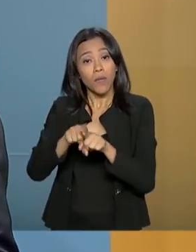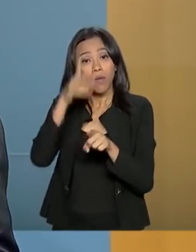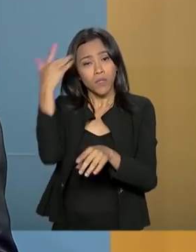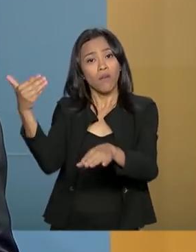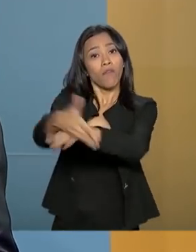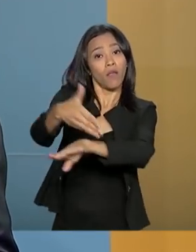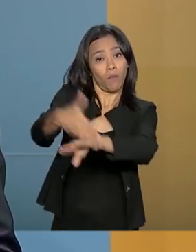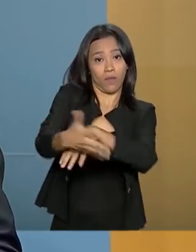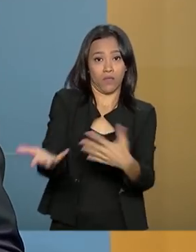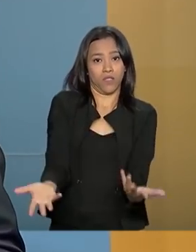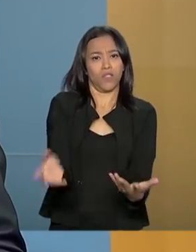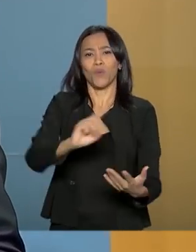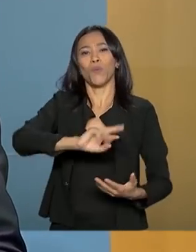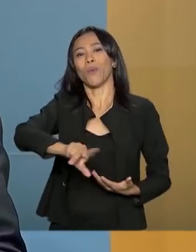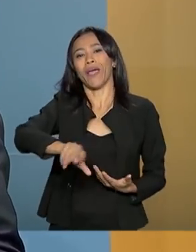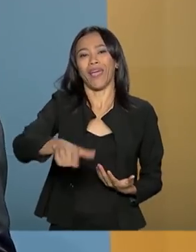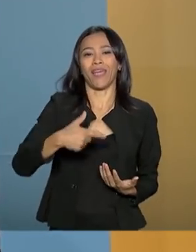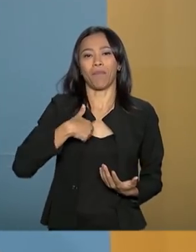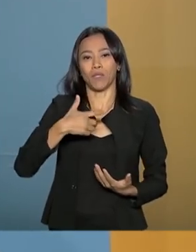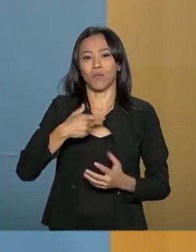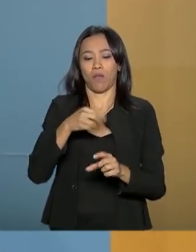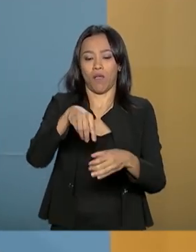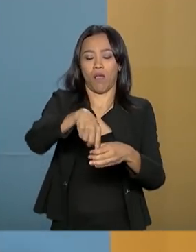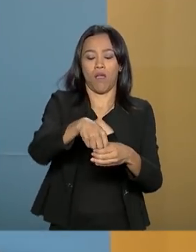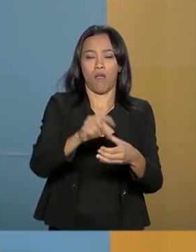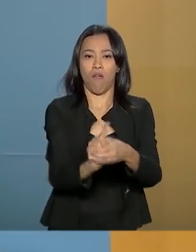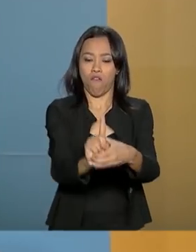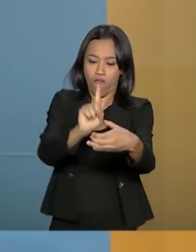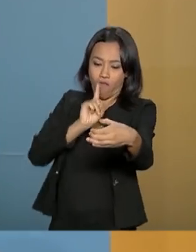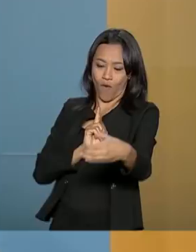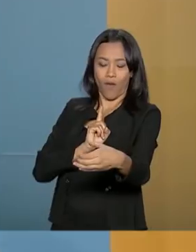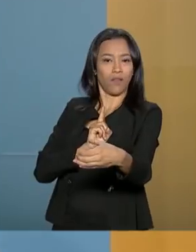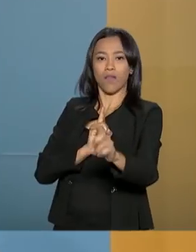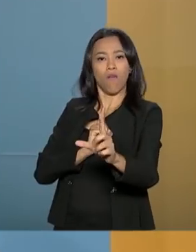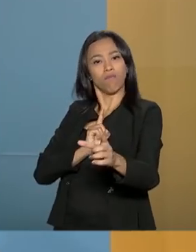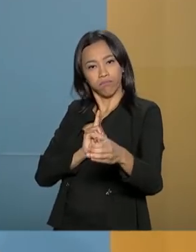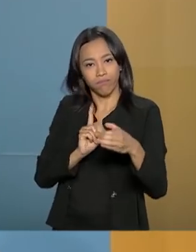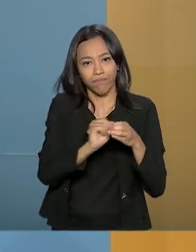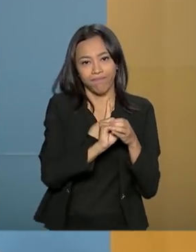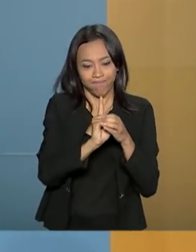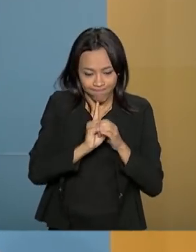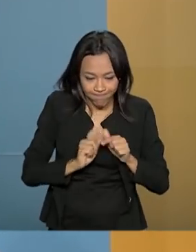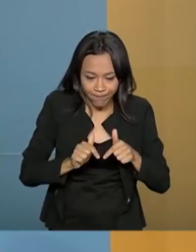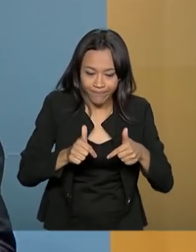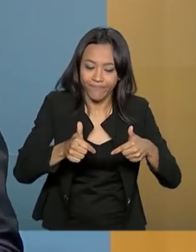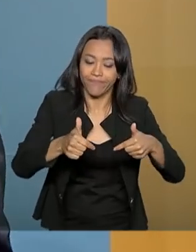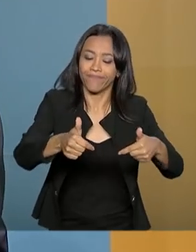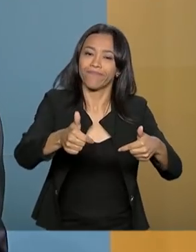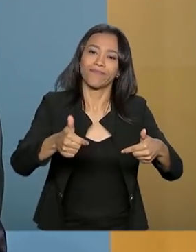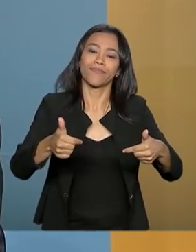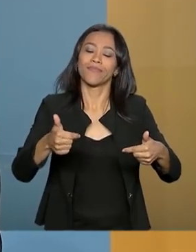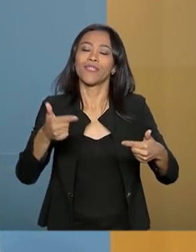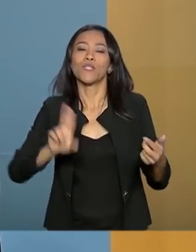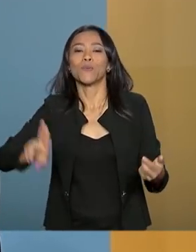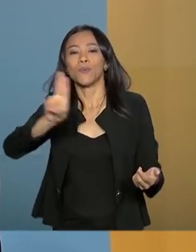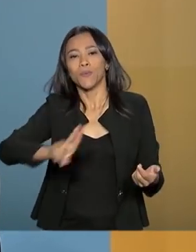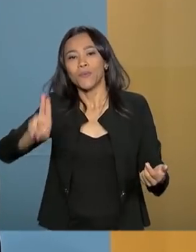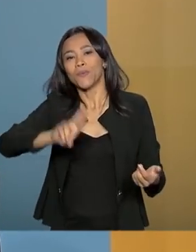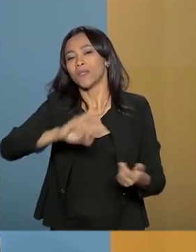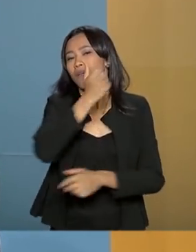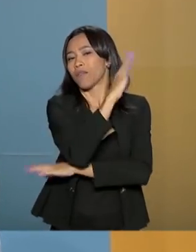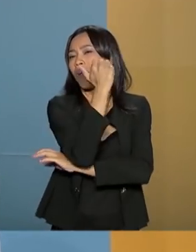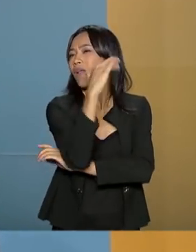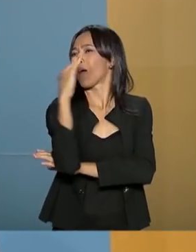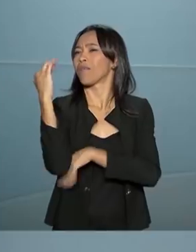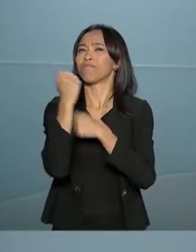humano não faz parte. Ele é o fator principal do nosso trabalho, que as pessoas usufruam essa natureza diversa que